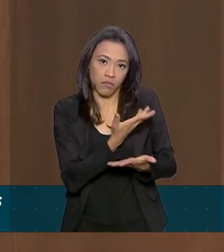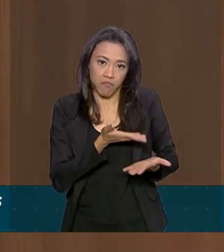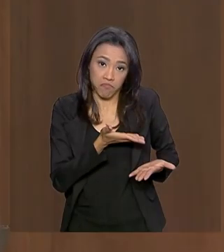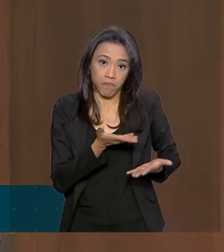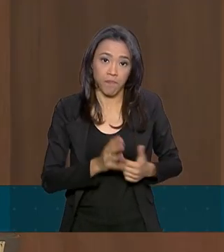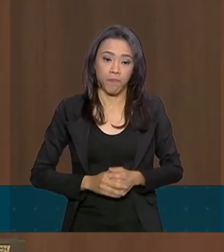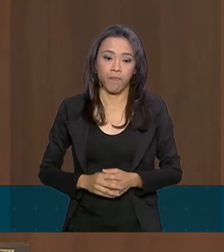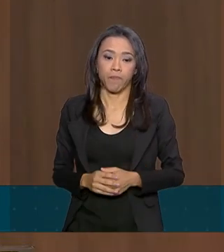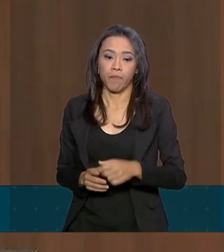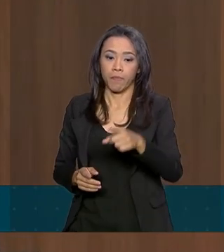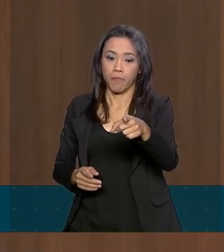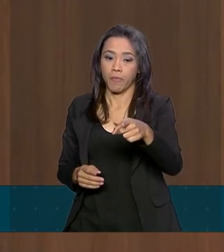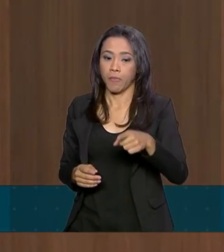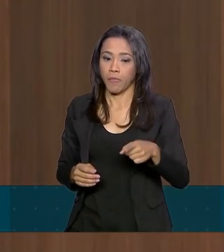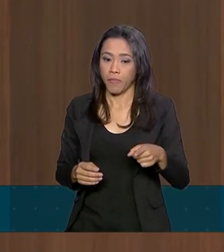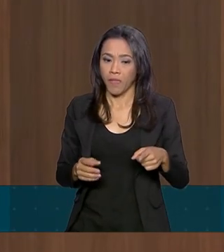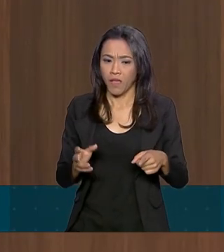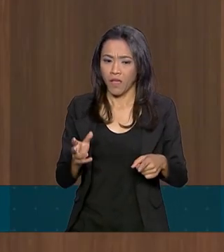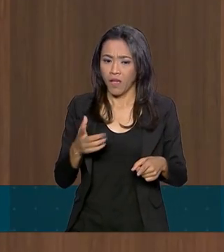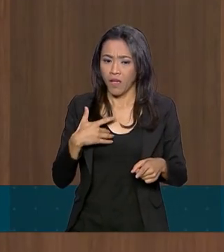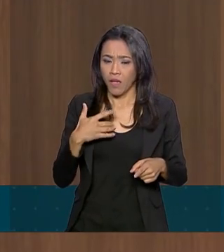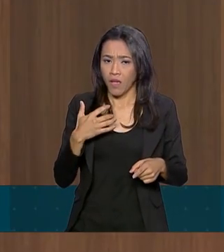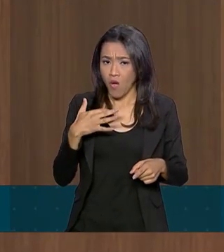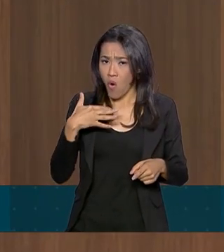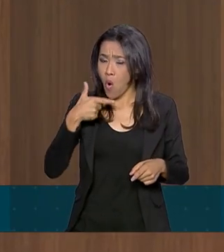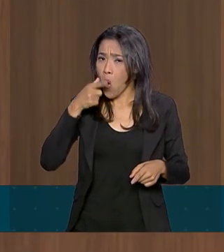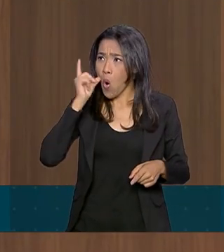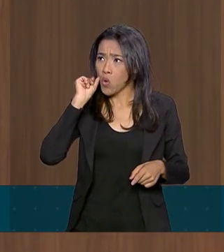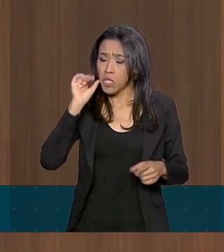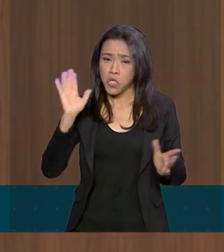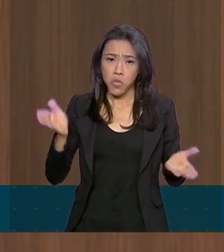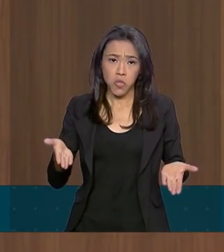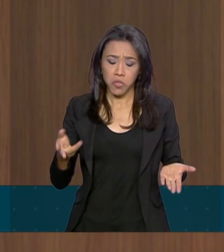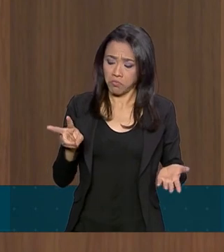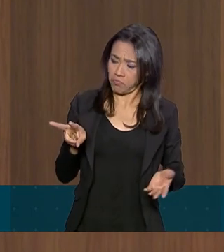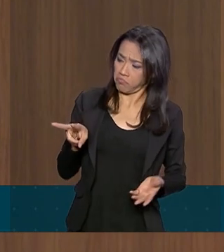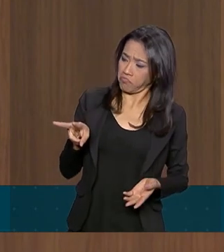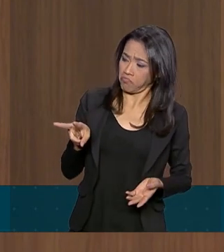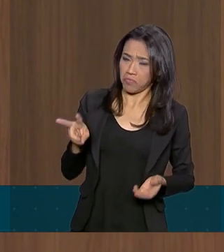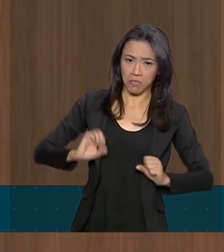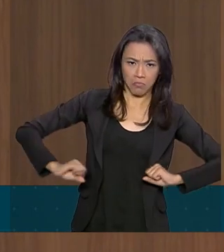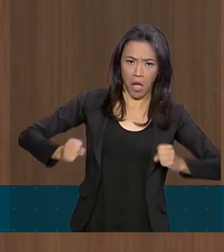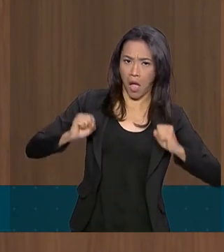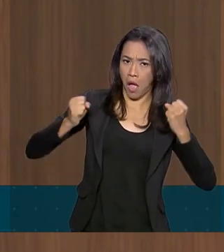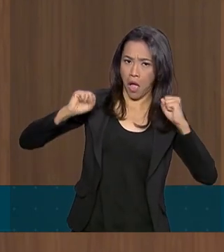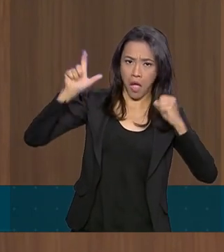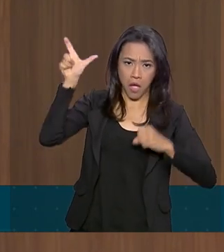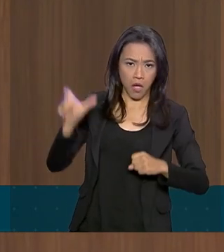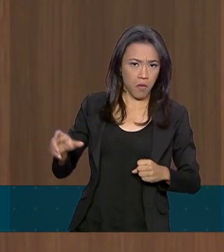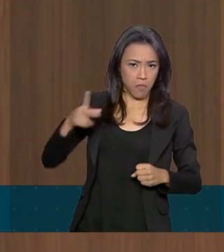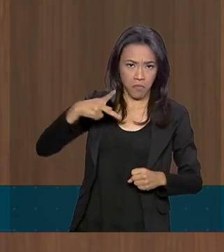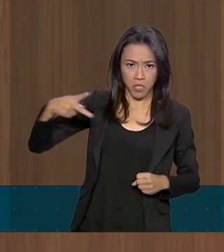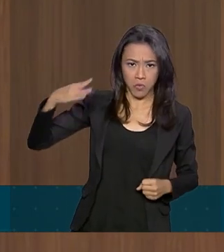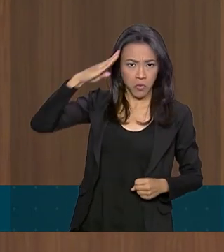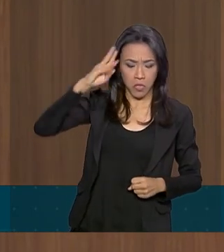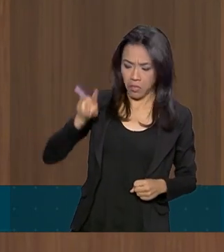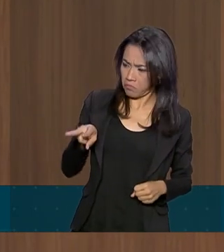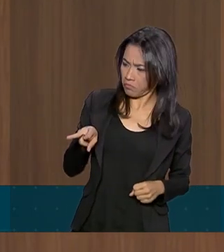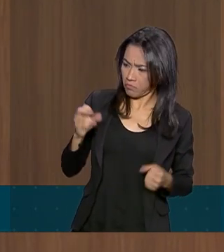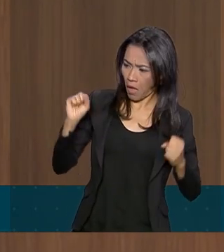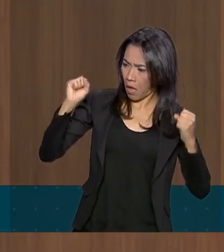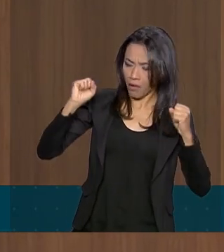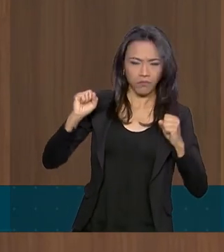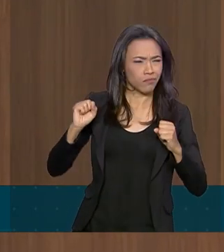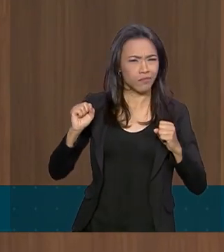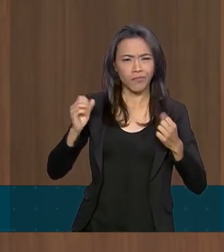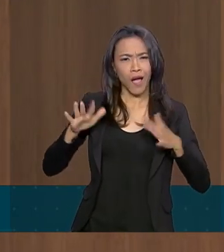Olha, eu não senti ele estressado de ontem para hoje, não. Eu acho que ele está igual sempre, né? Está calmo, tranquilo, a